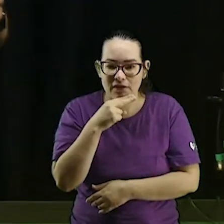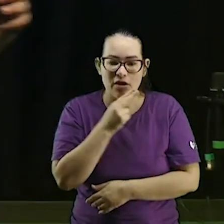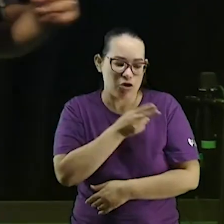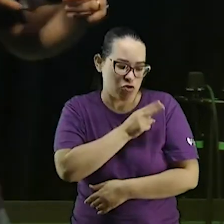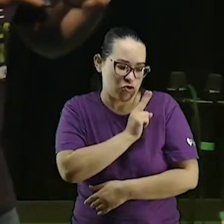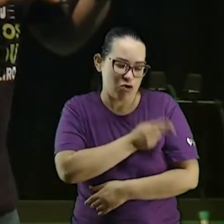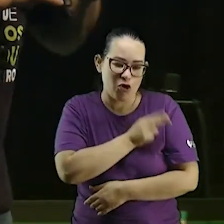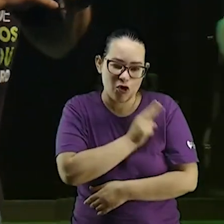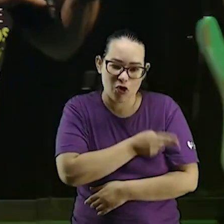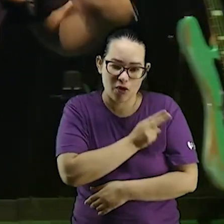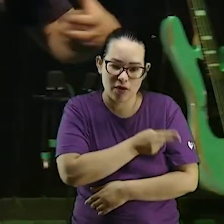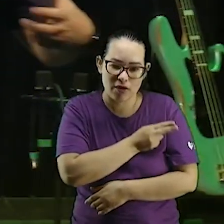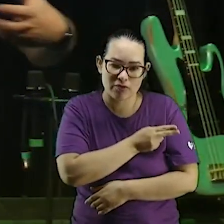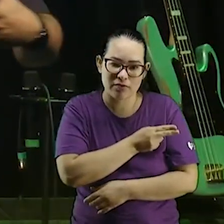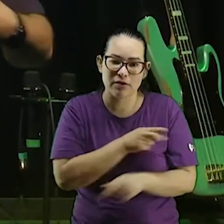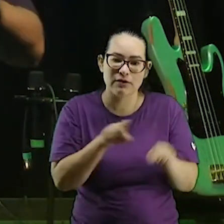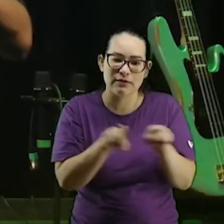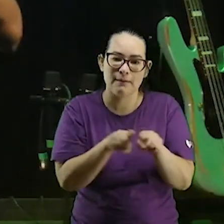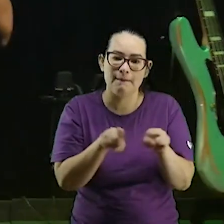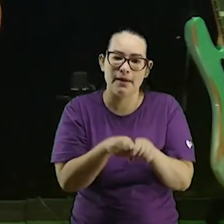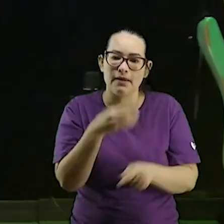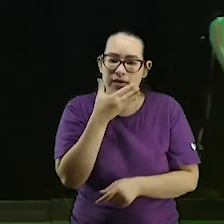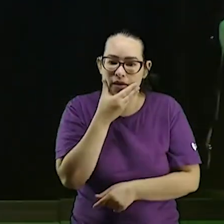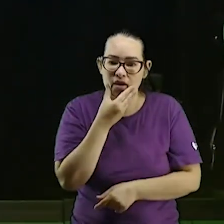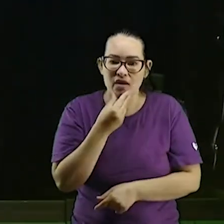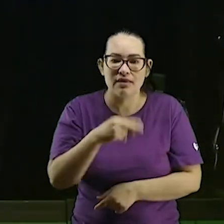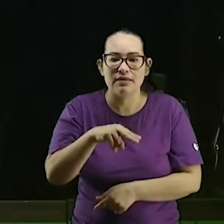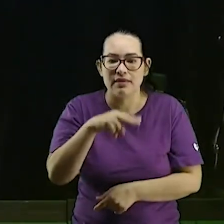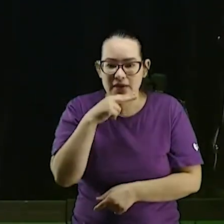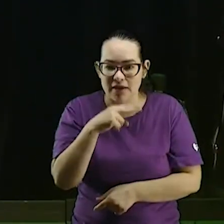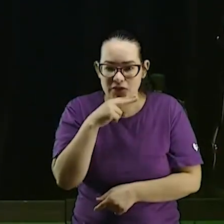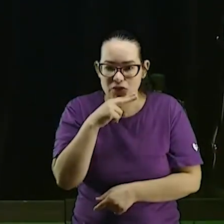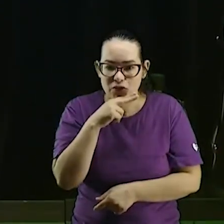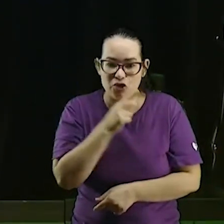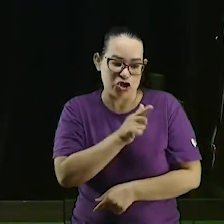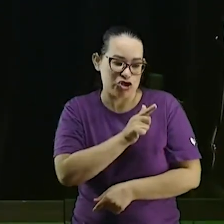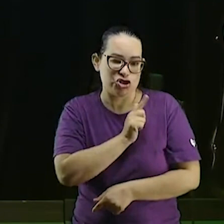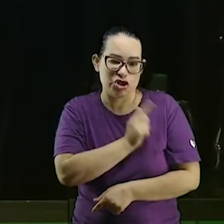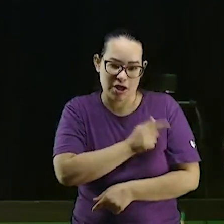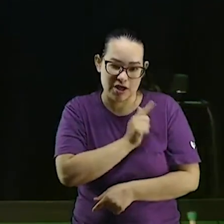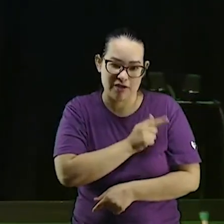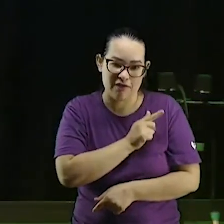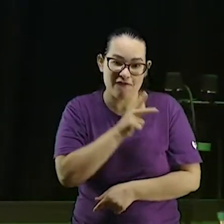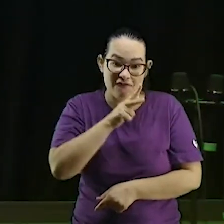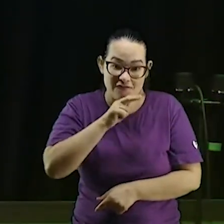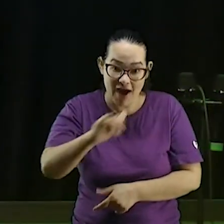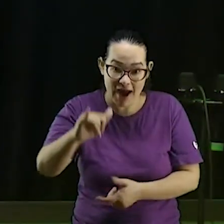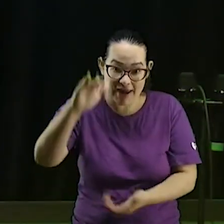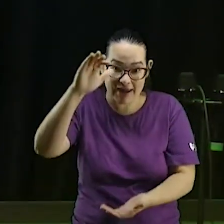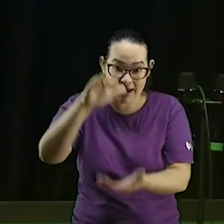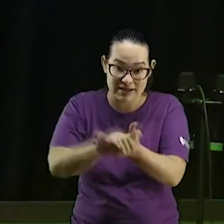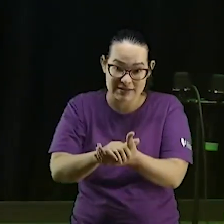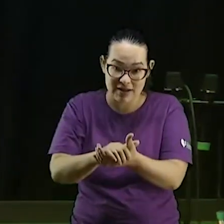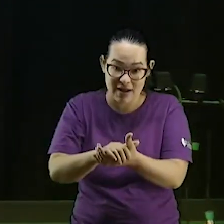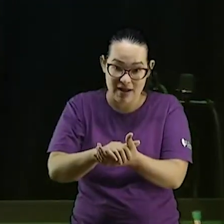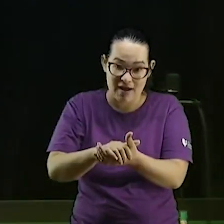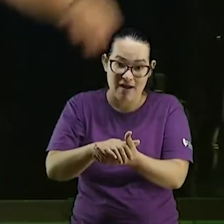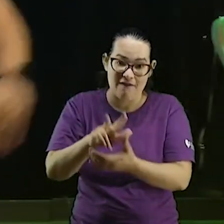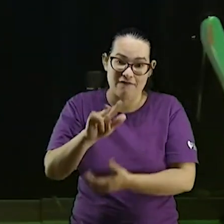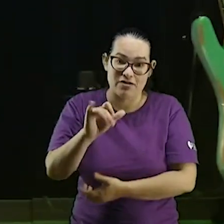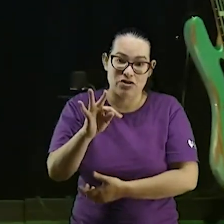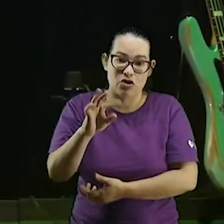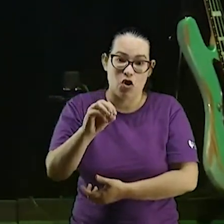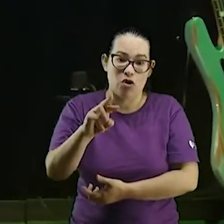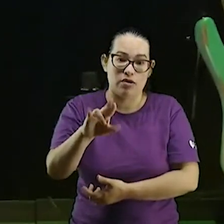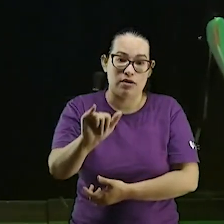eu oro pelo meu neto Genro que vai casar com Maria Vitória enquanto eu